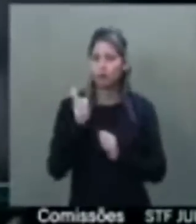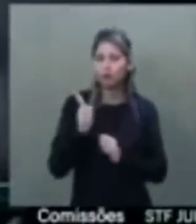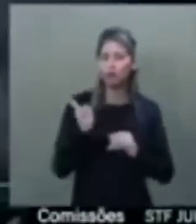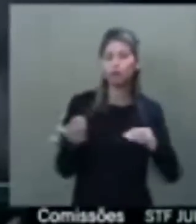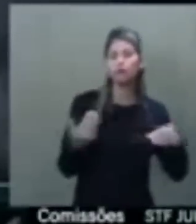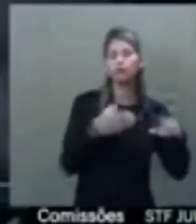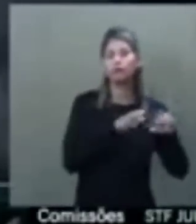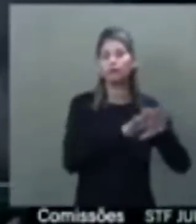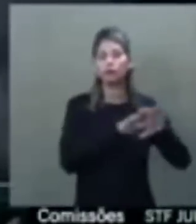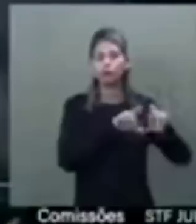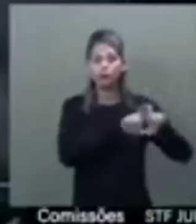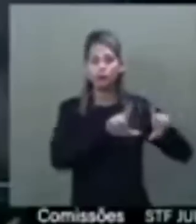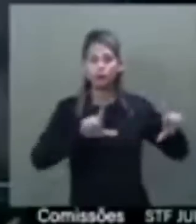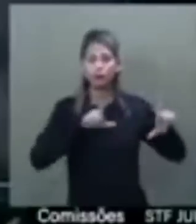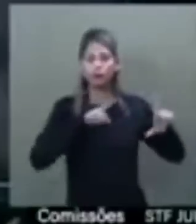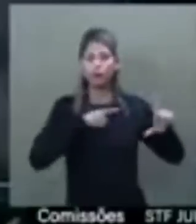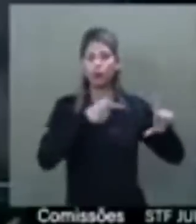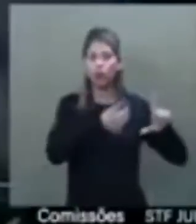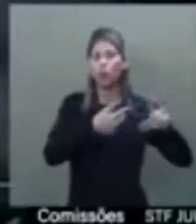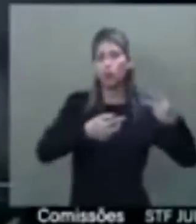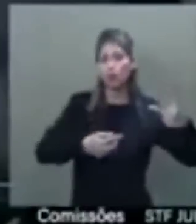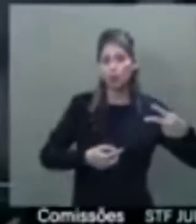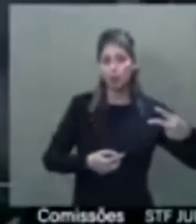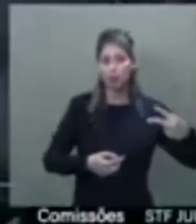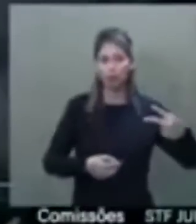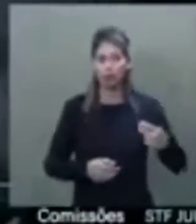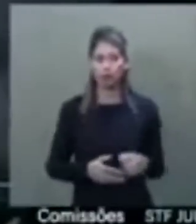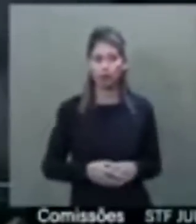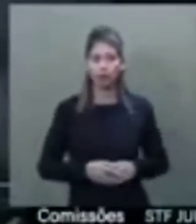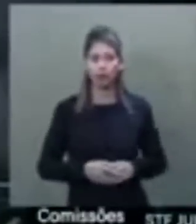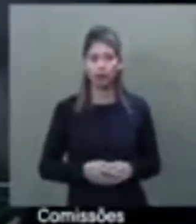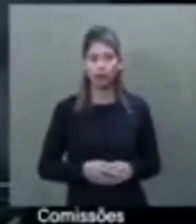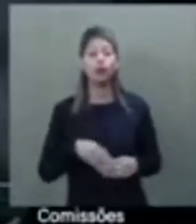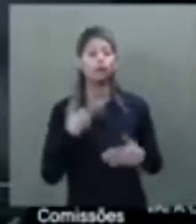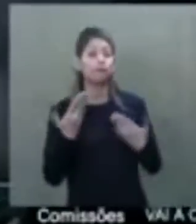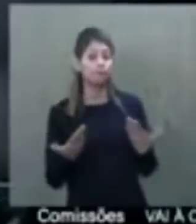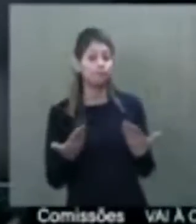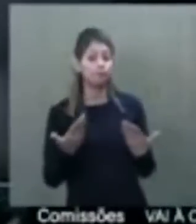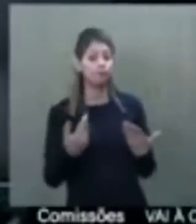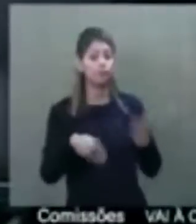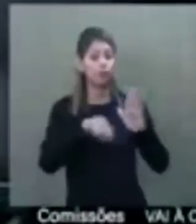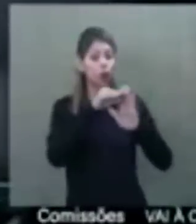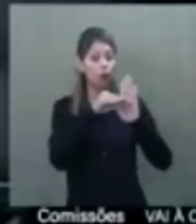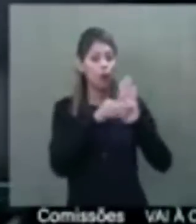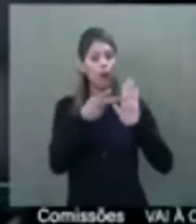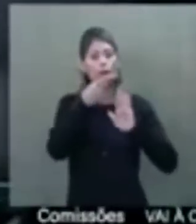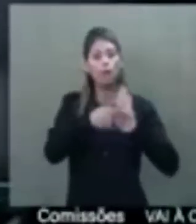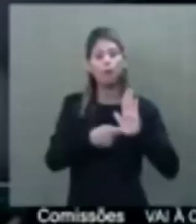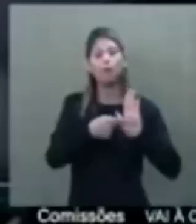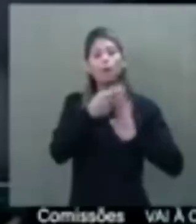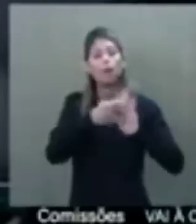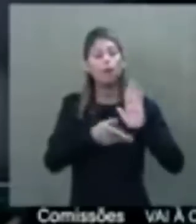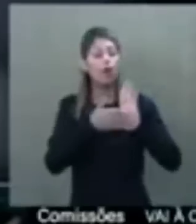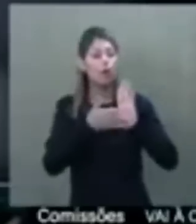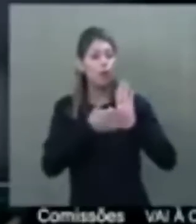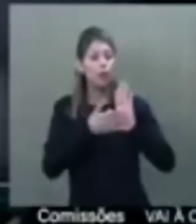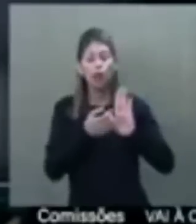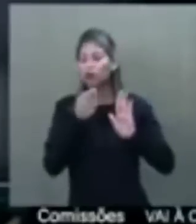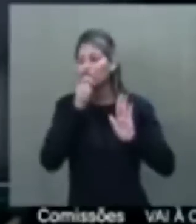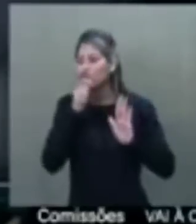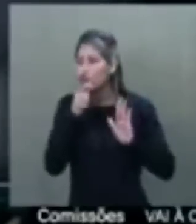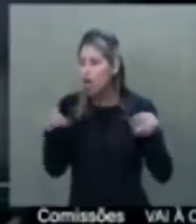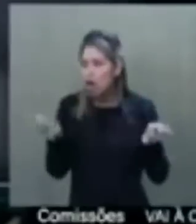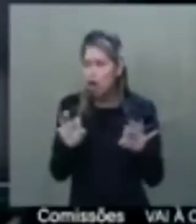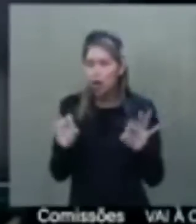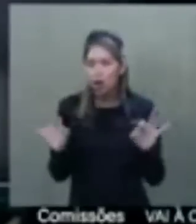Passamos a imediata apreciação da matéria em segundo turno. Passa a discussão da proposta em segundo turno. Não havendo o que queira discutir,